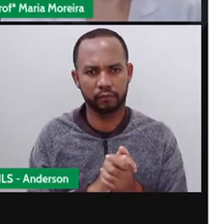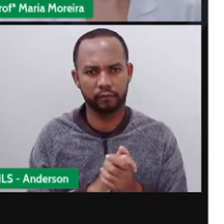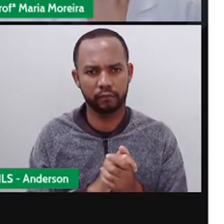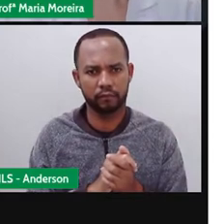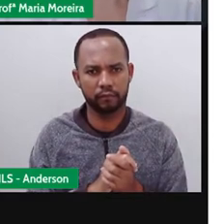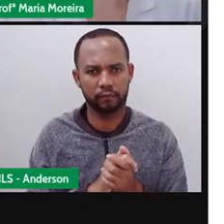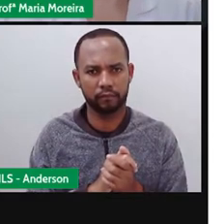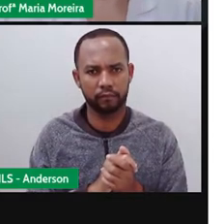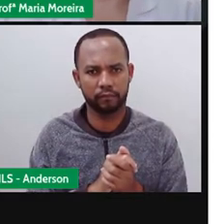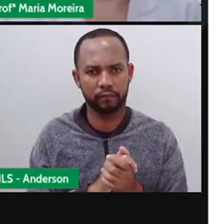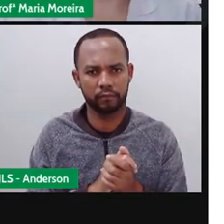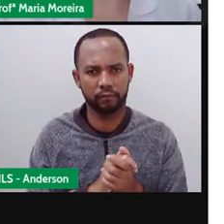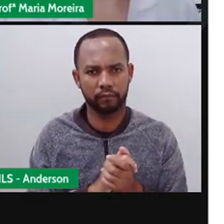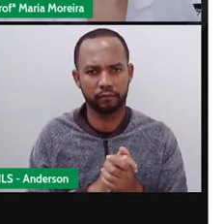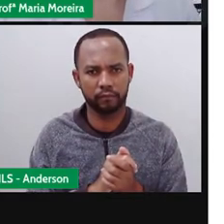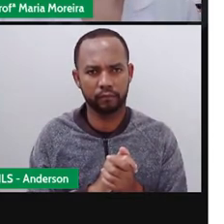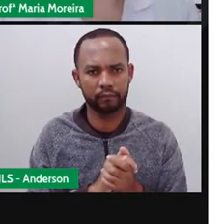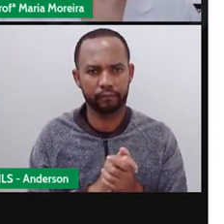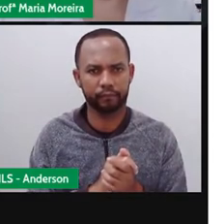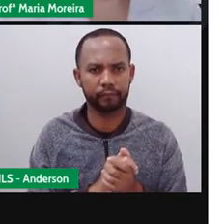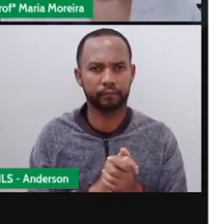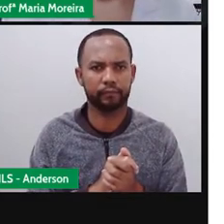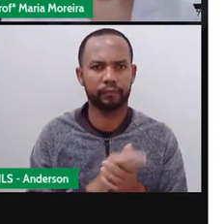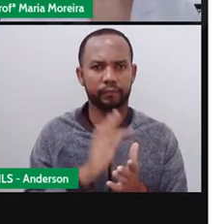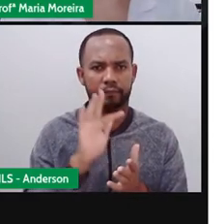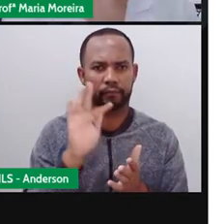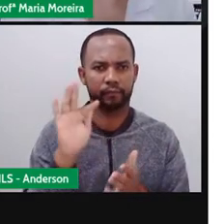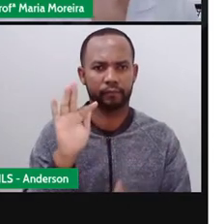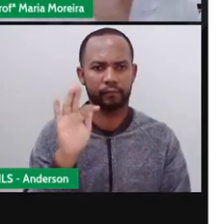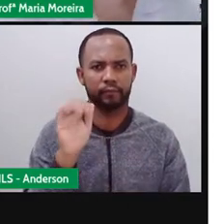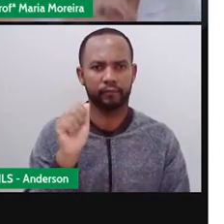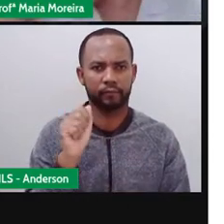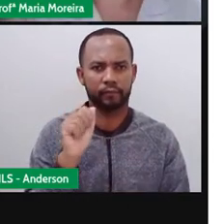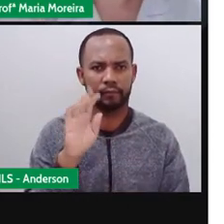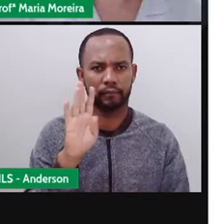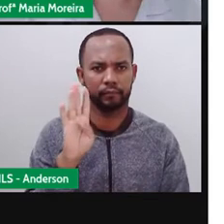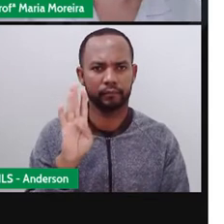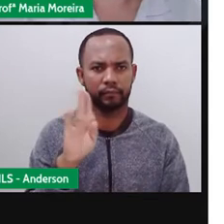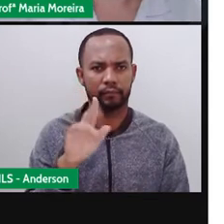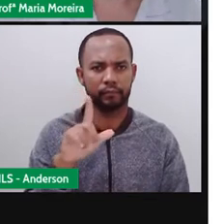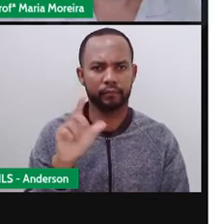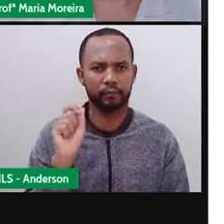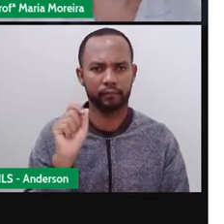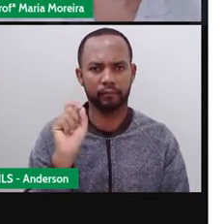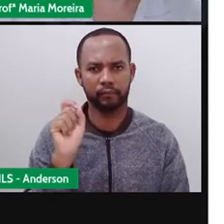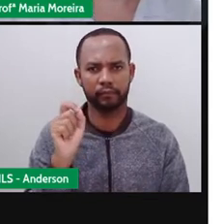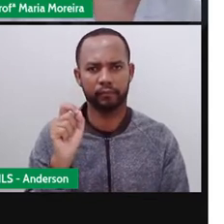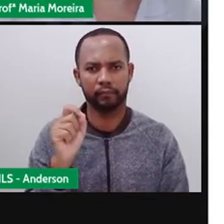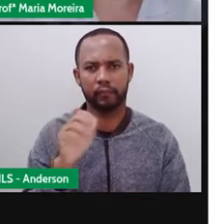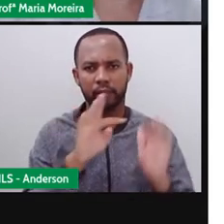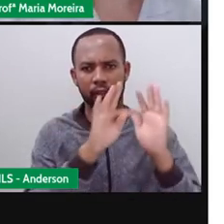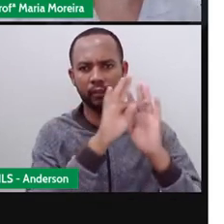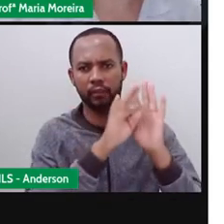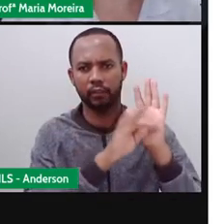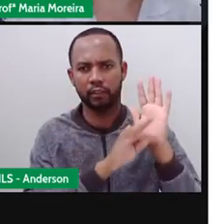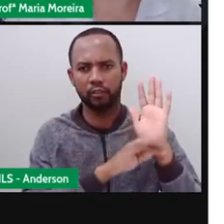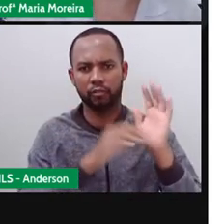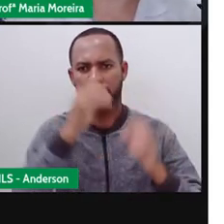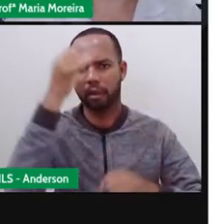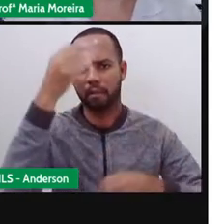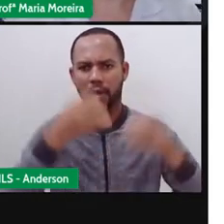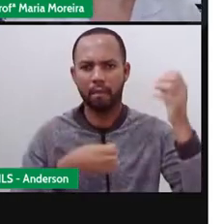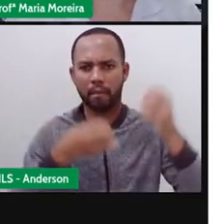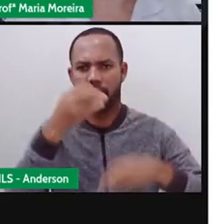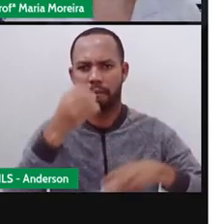Bom, sendo a fábula um texto narrativo, ou seja, um texto que conta alguma coisa, que conta uma